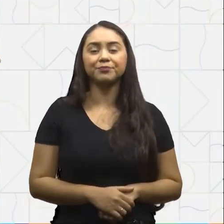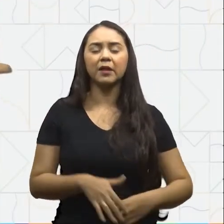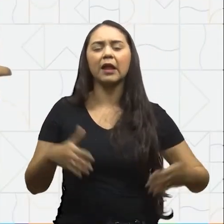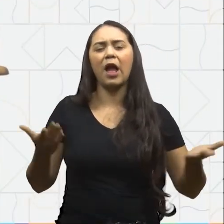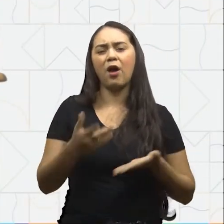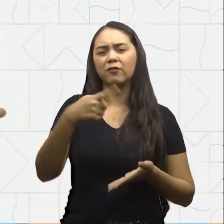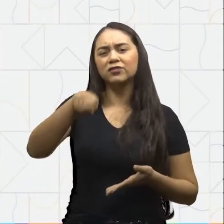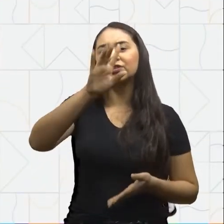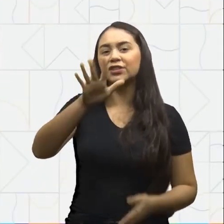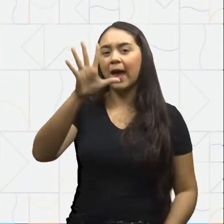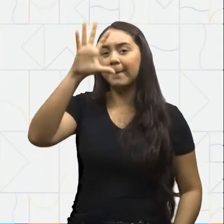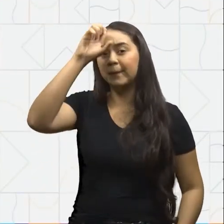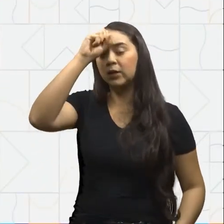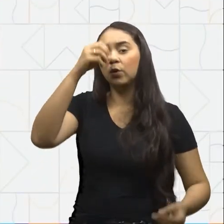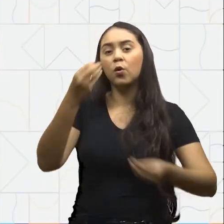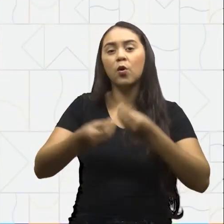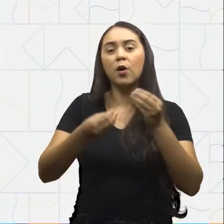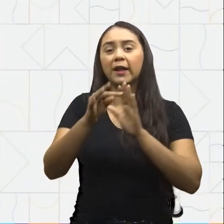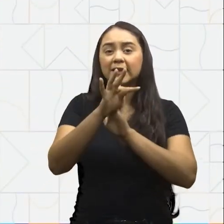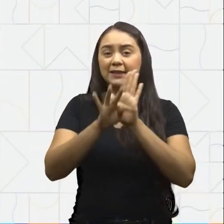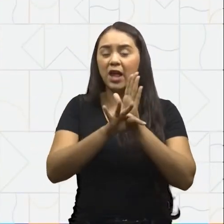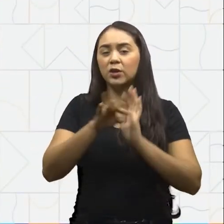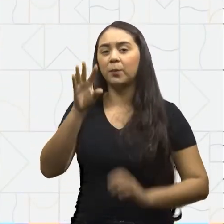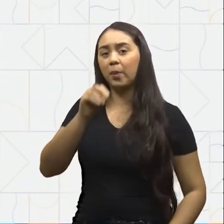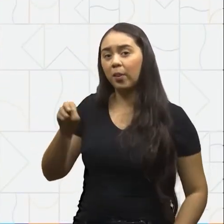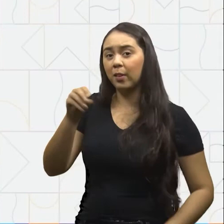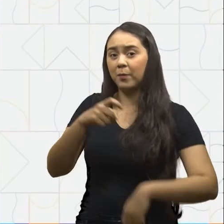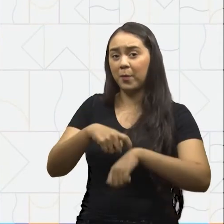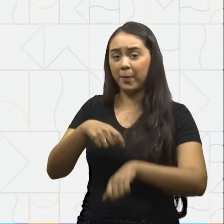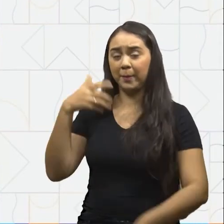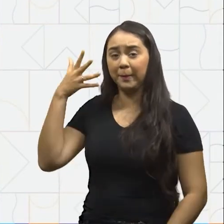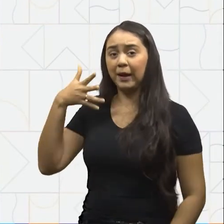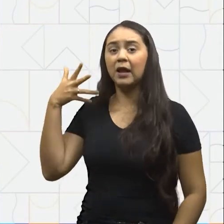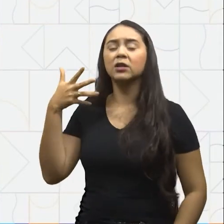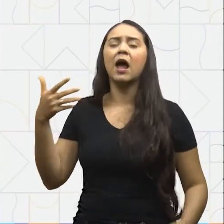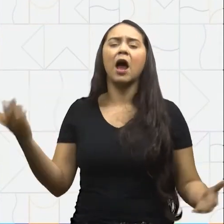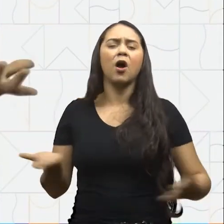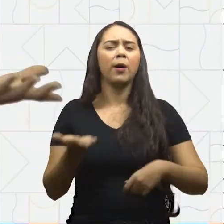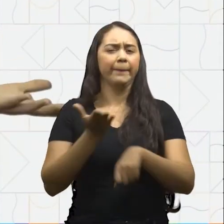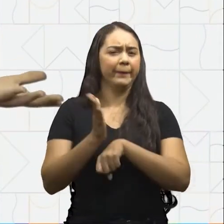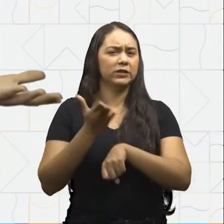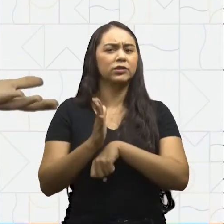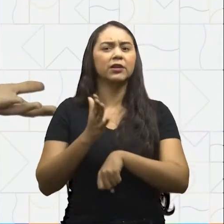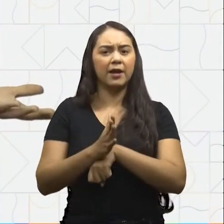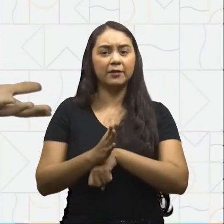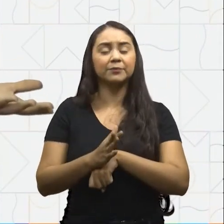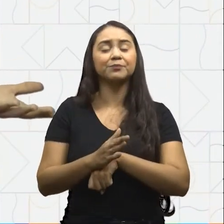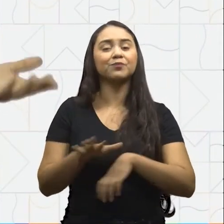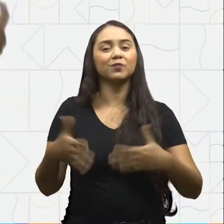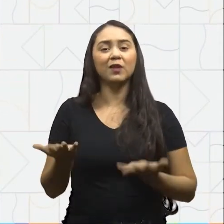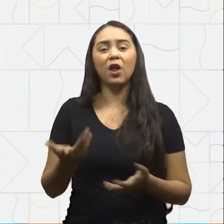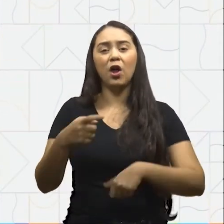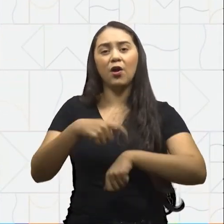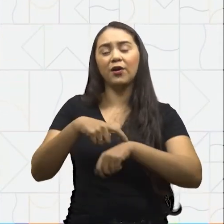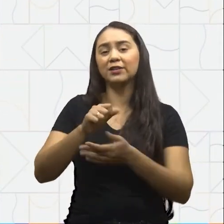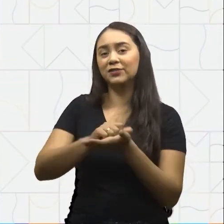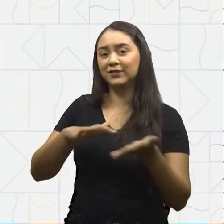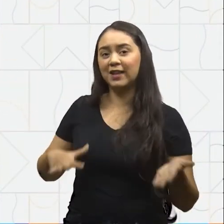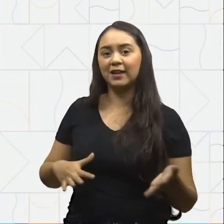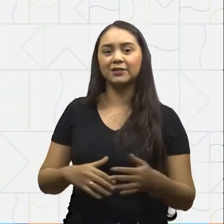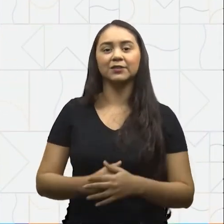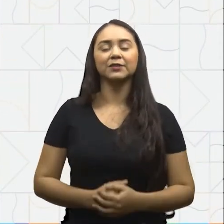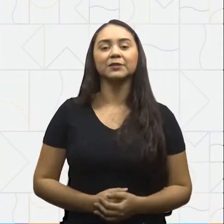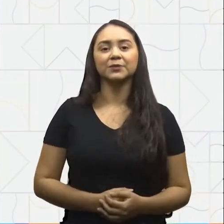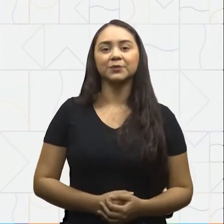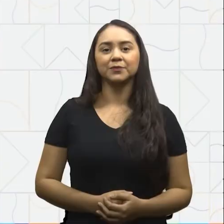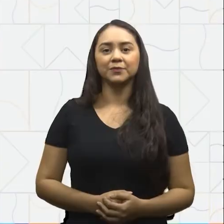que você aprendeu Sobre textos orais Que tal você exercitar O que aprendeu na aula de hoje? Está na hora da